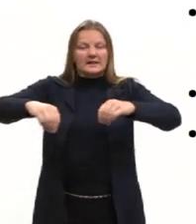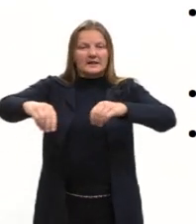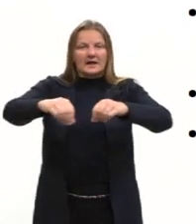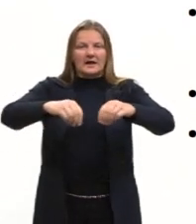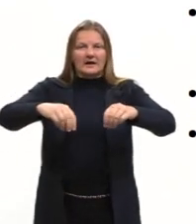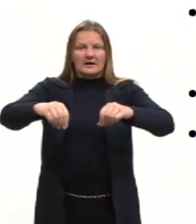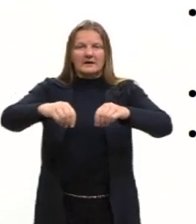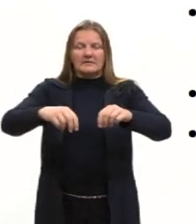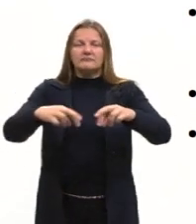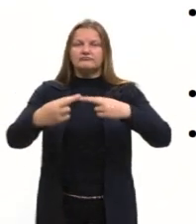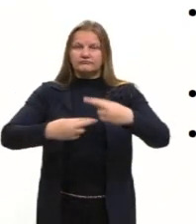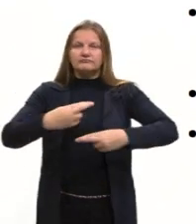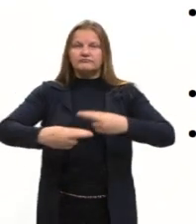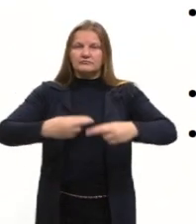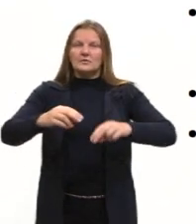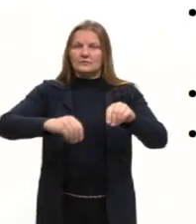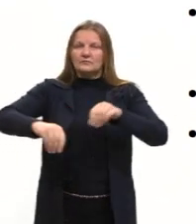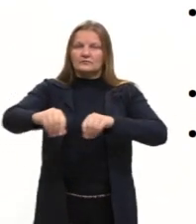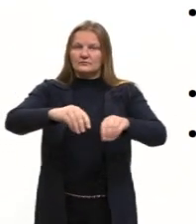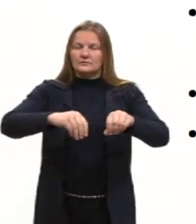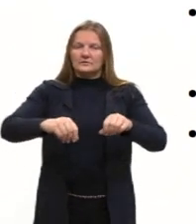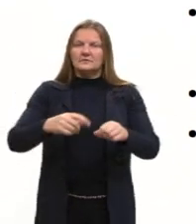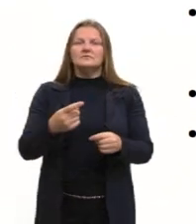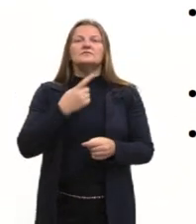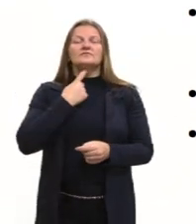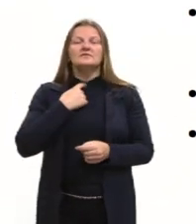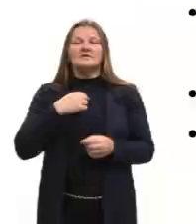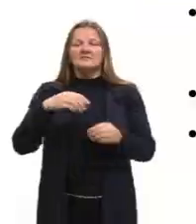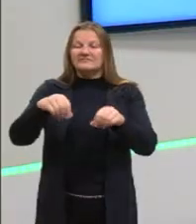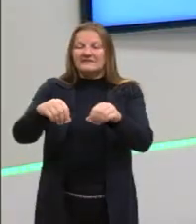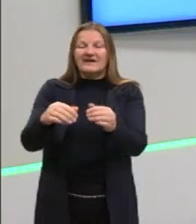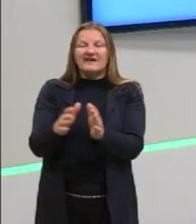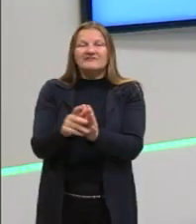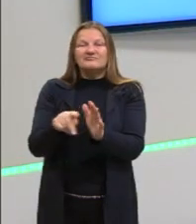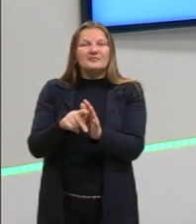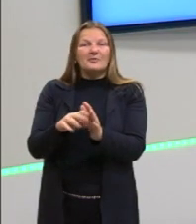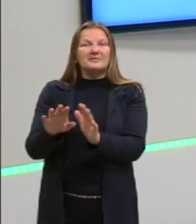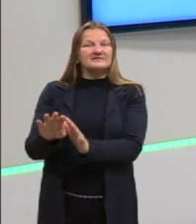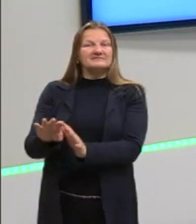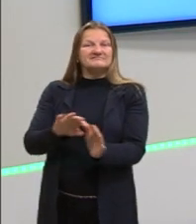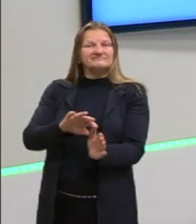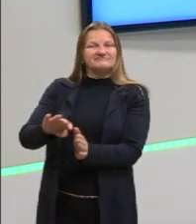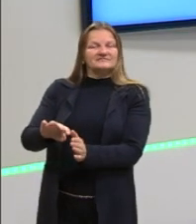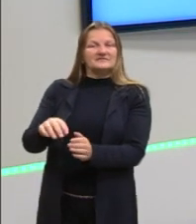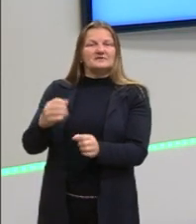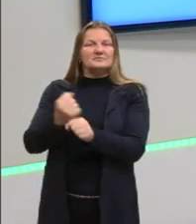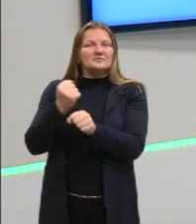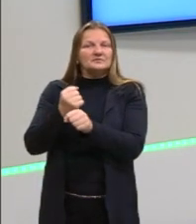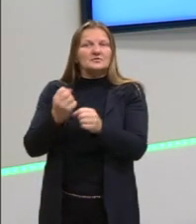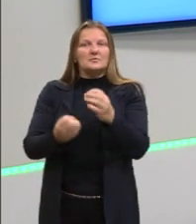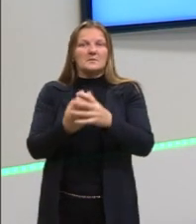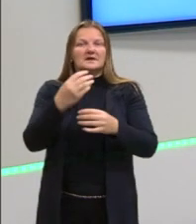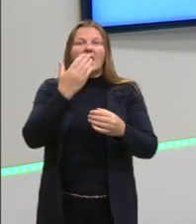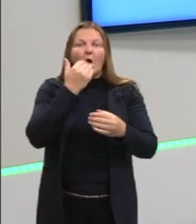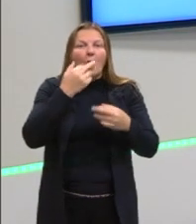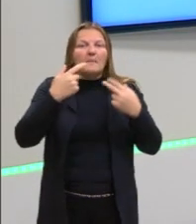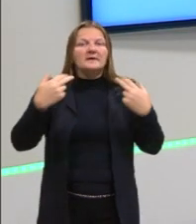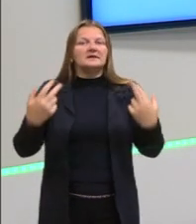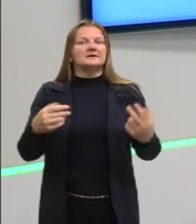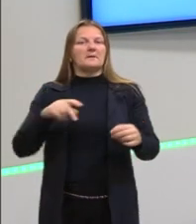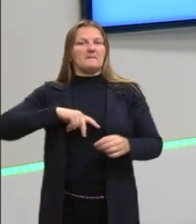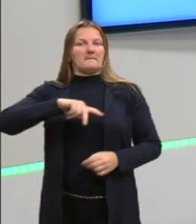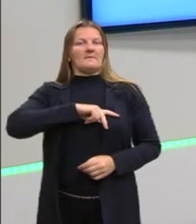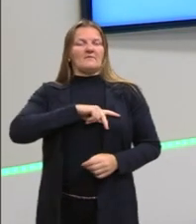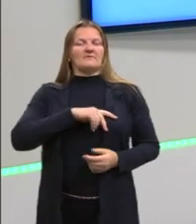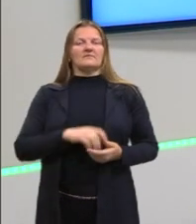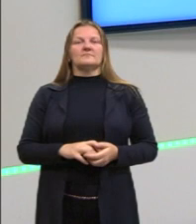importante para que não tivesse terra sem ser produtiva no Brasil, para que a gente produzisse mais alimentos para a população.